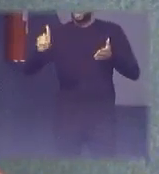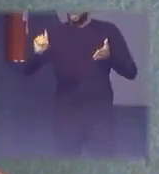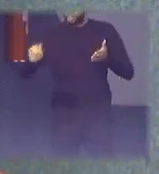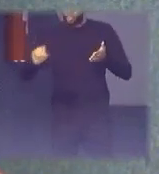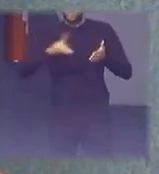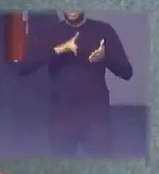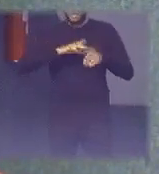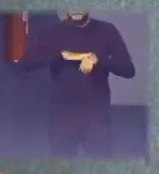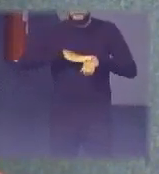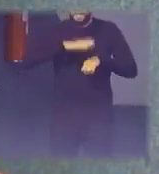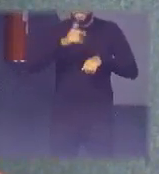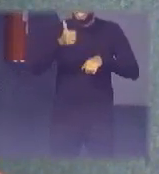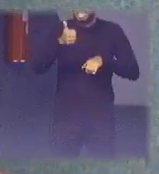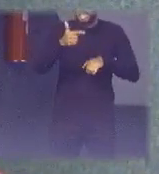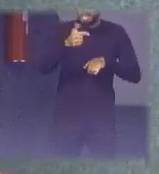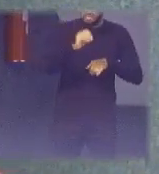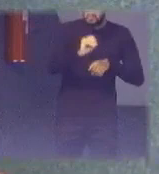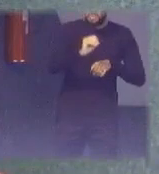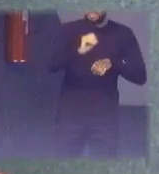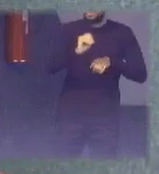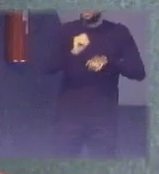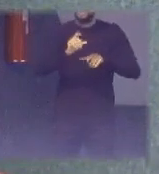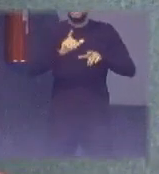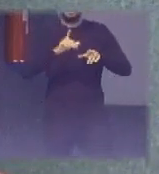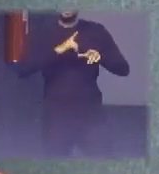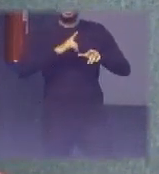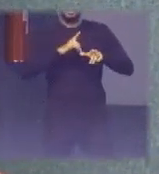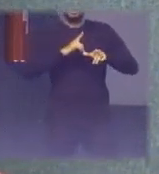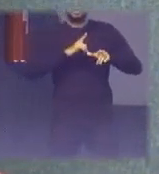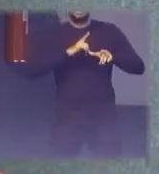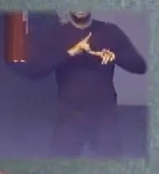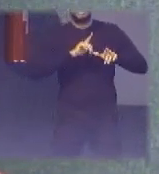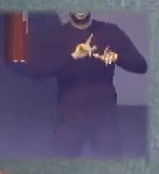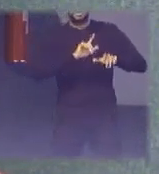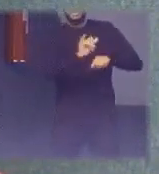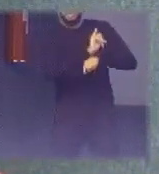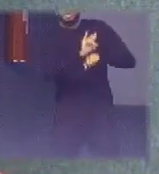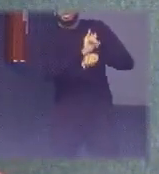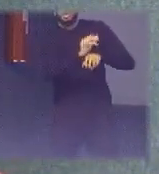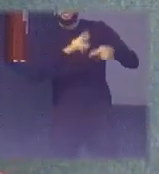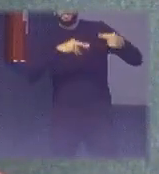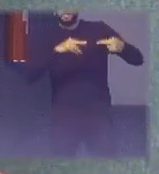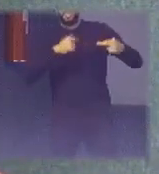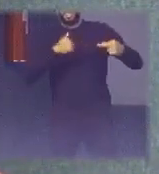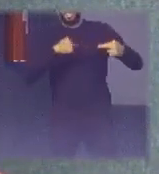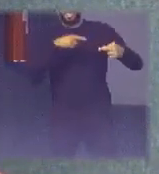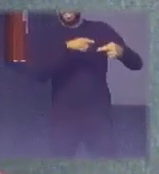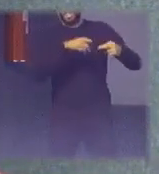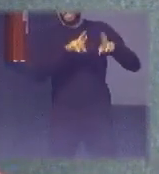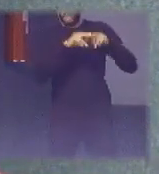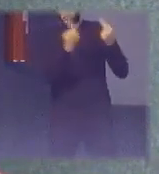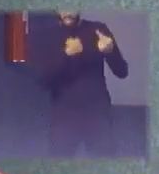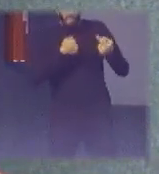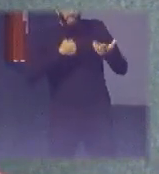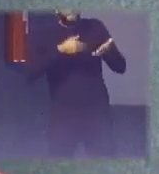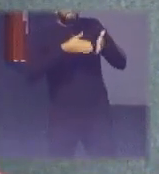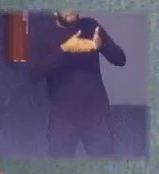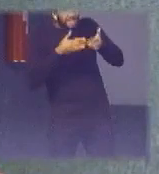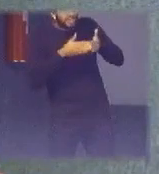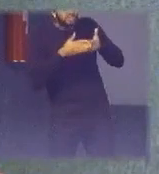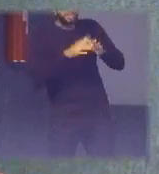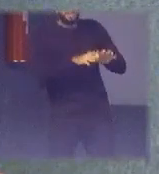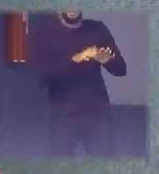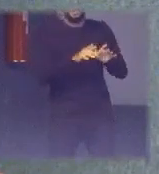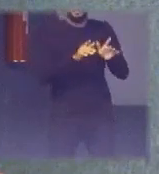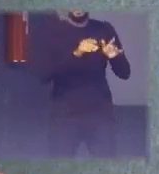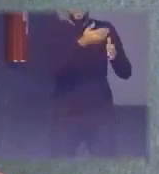pessoas de todos os setores de logística reversa e a minha única cobrança nessa reunião foi o senhor